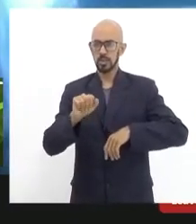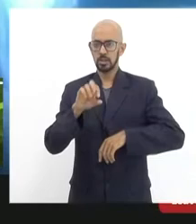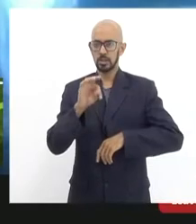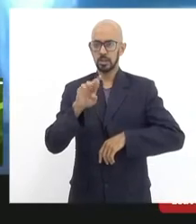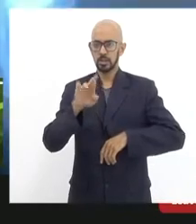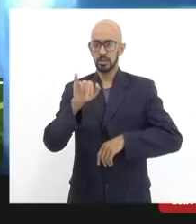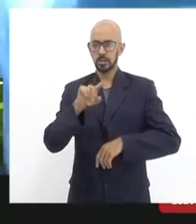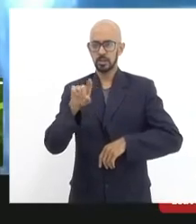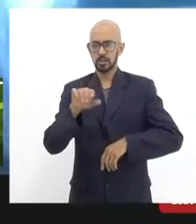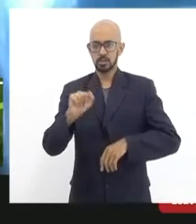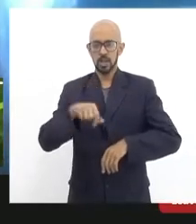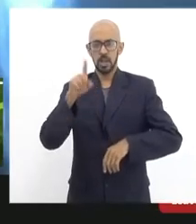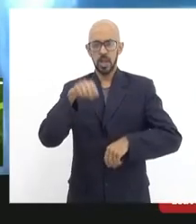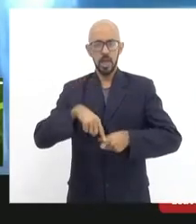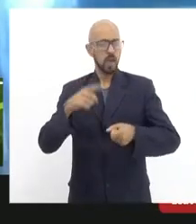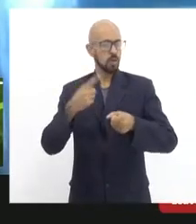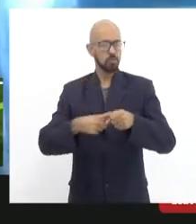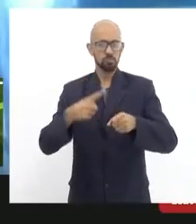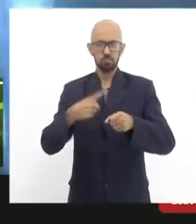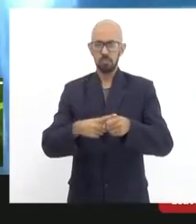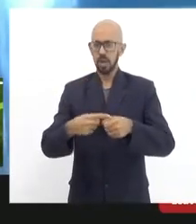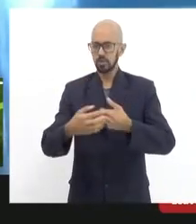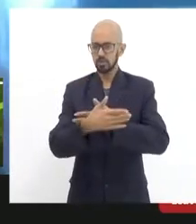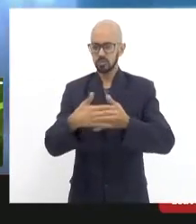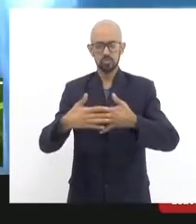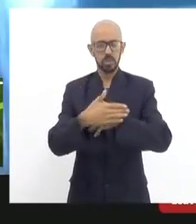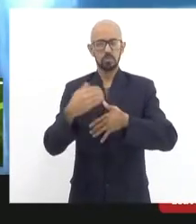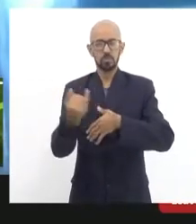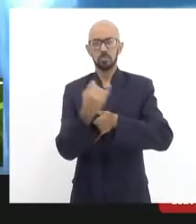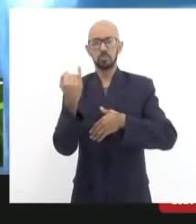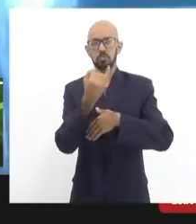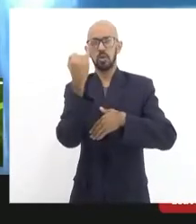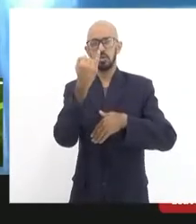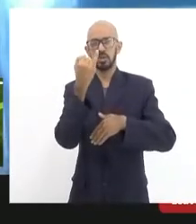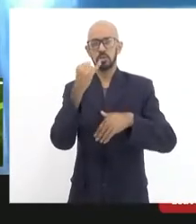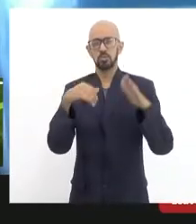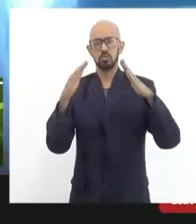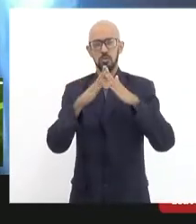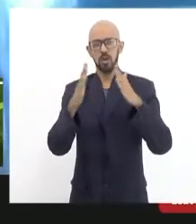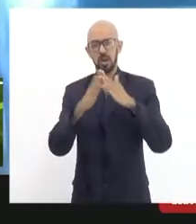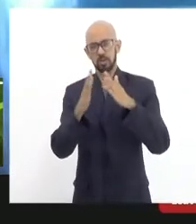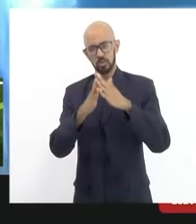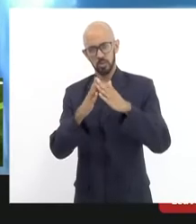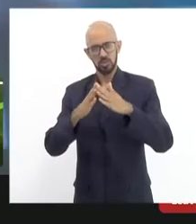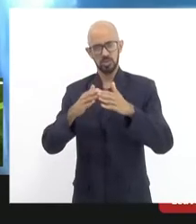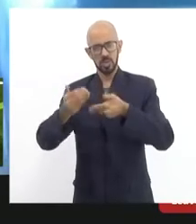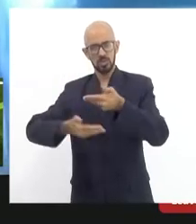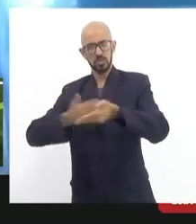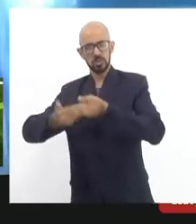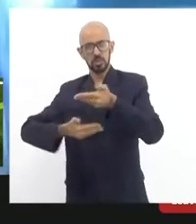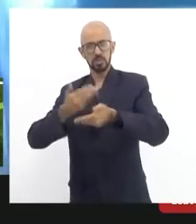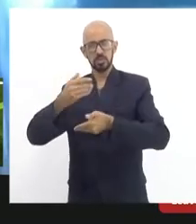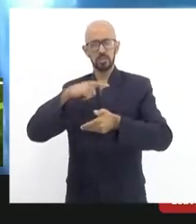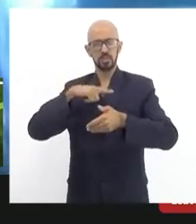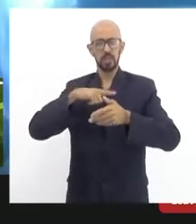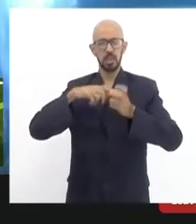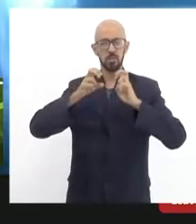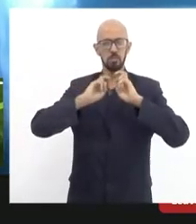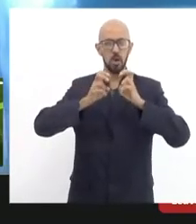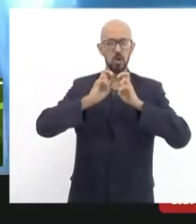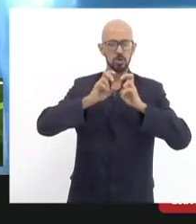desses artesãos, artistas, moradores, associações? Ter um bonde? É claro,